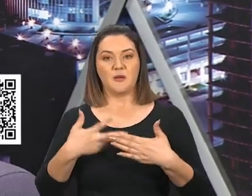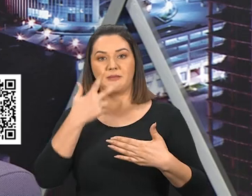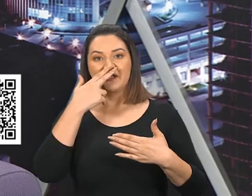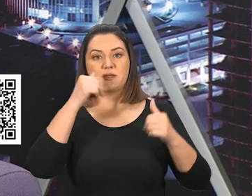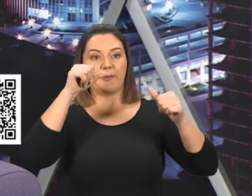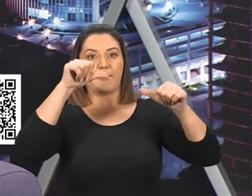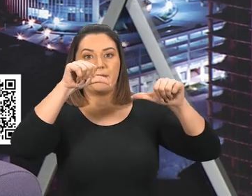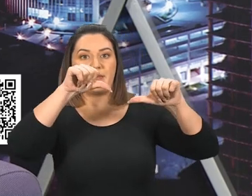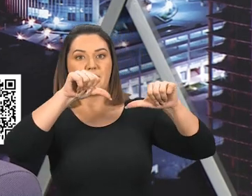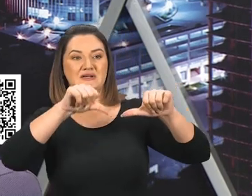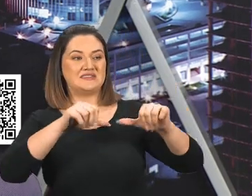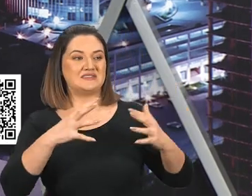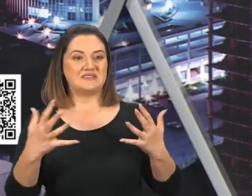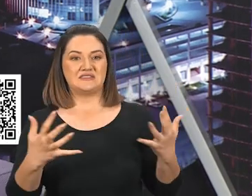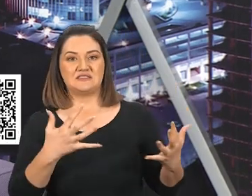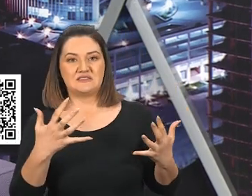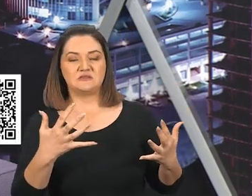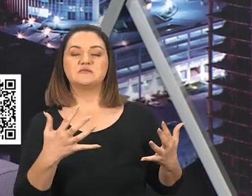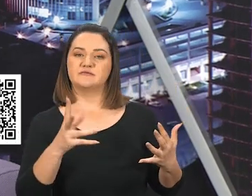Espiritualmente, E vão mesmo,